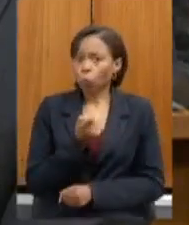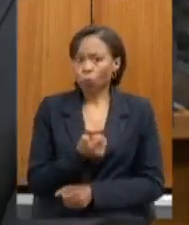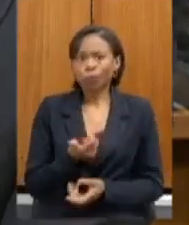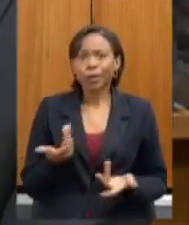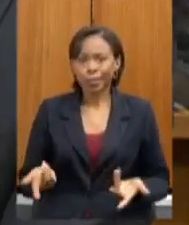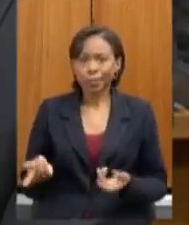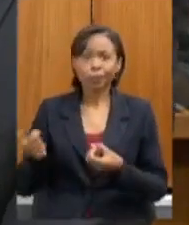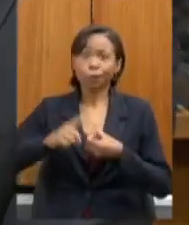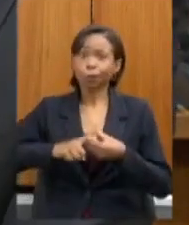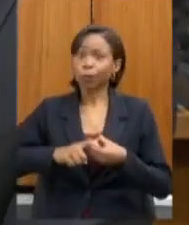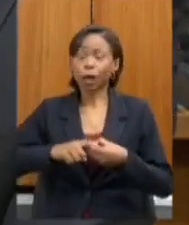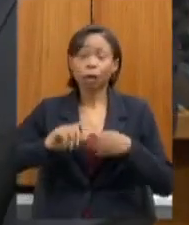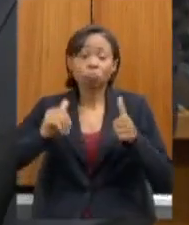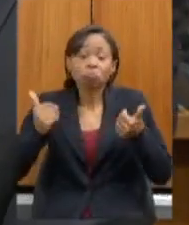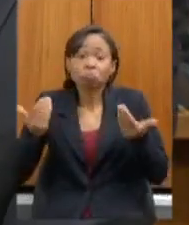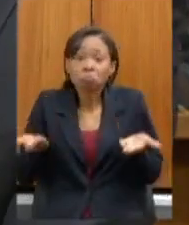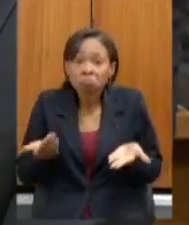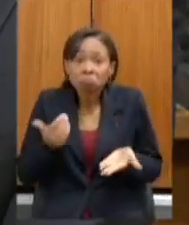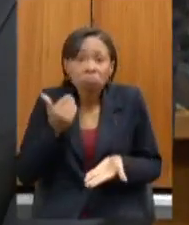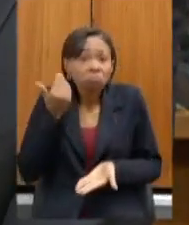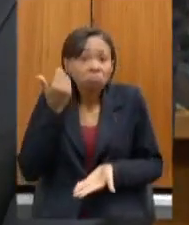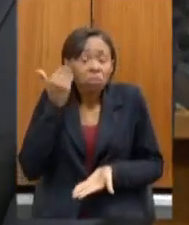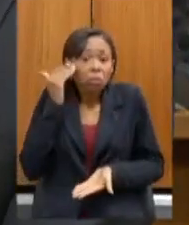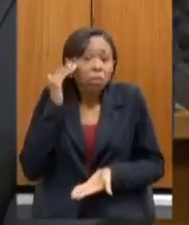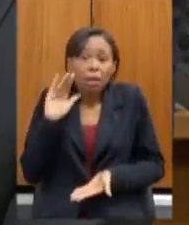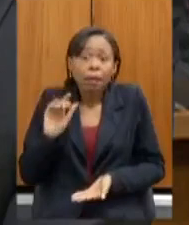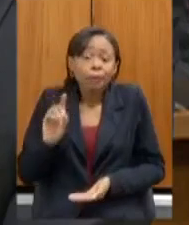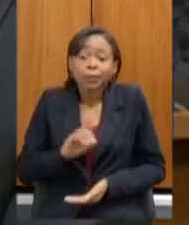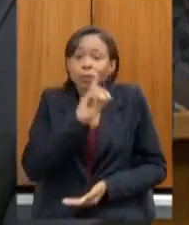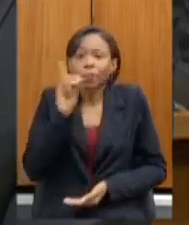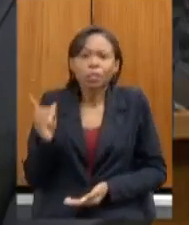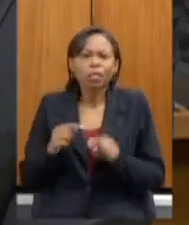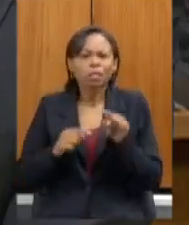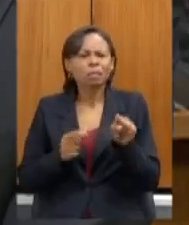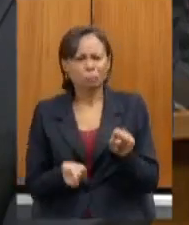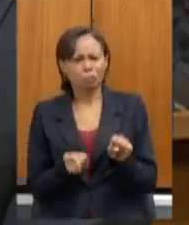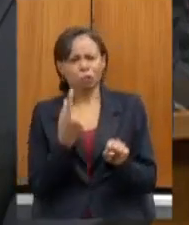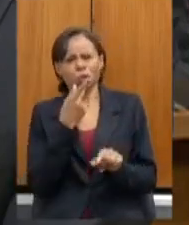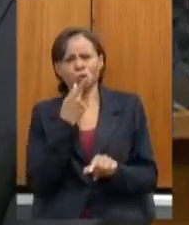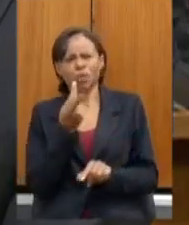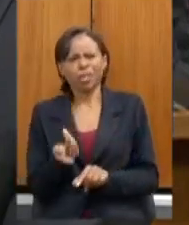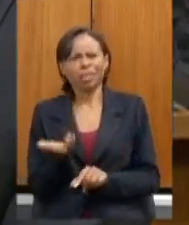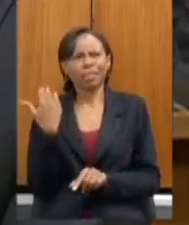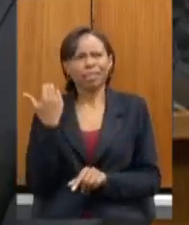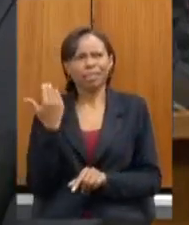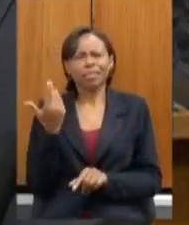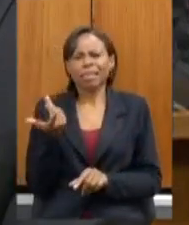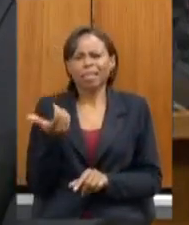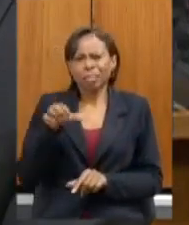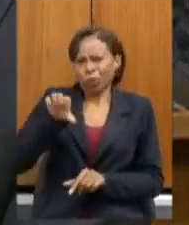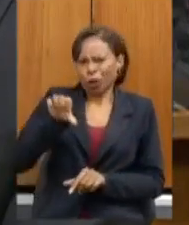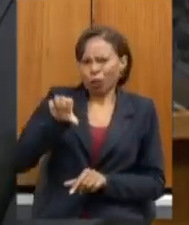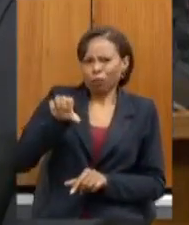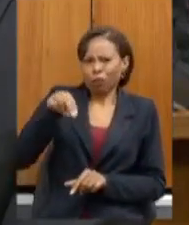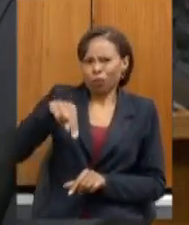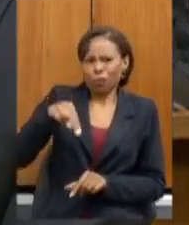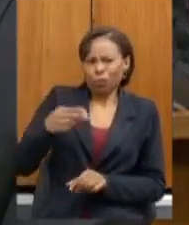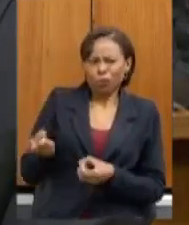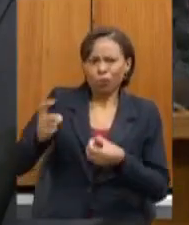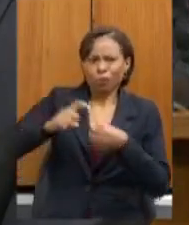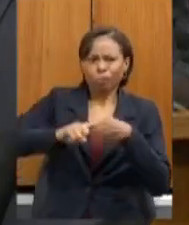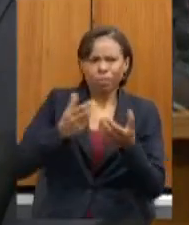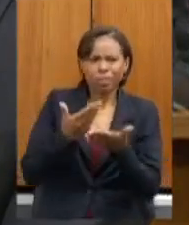foi um absurdo ver você falando que as aulas iriam voltar dia 9 de novembro sem nenhum diálogo com a classe para mim